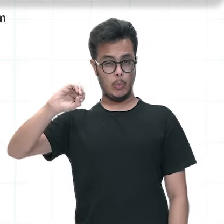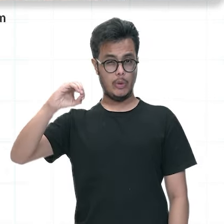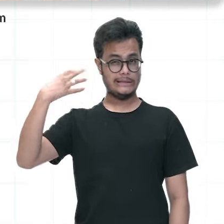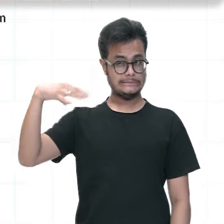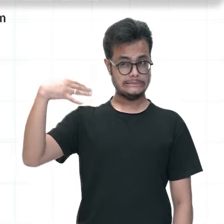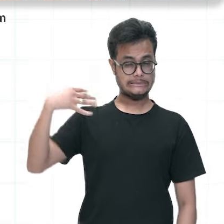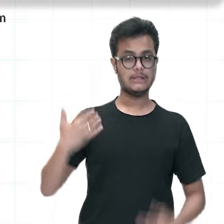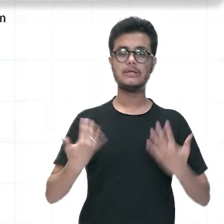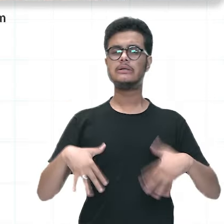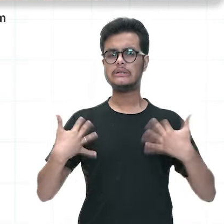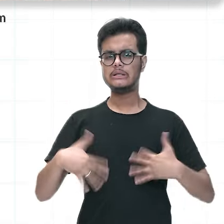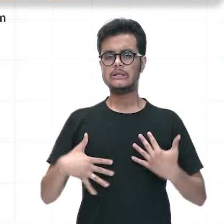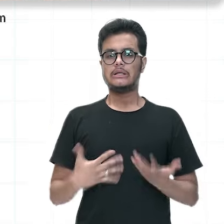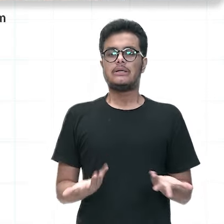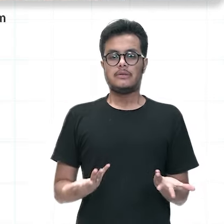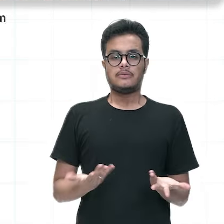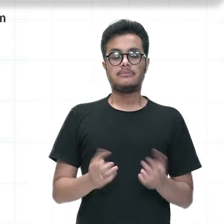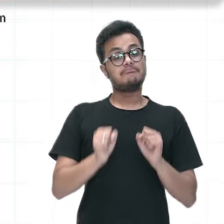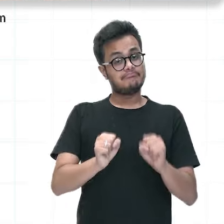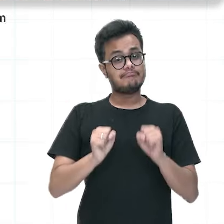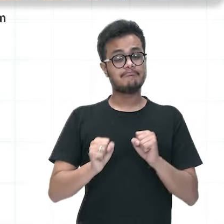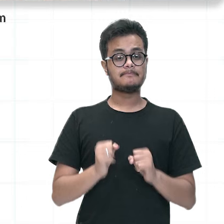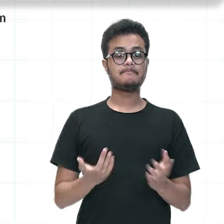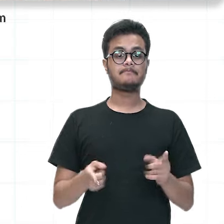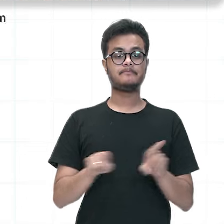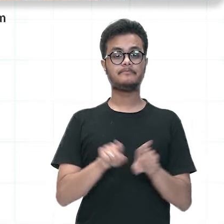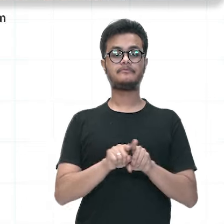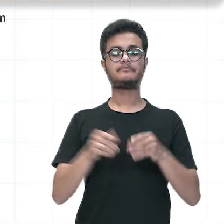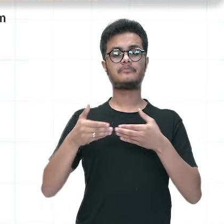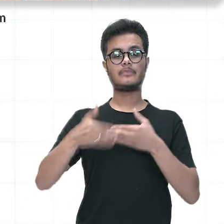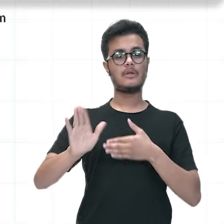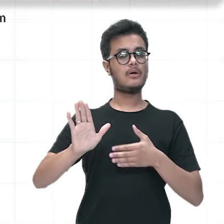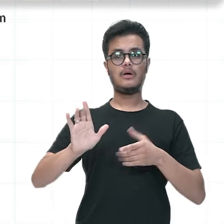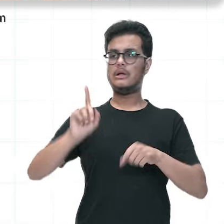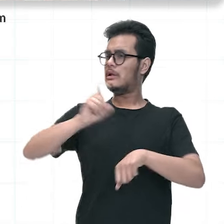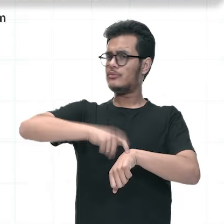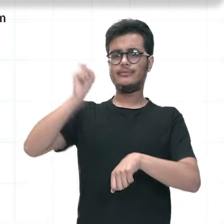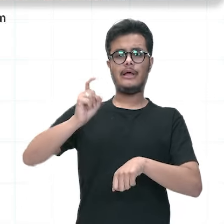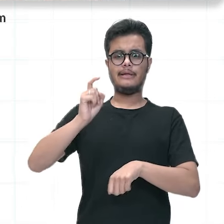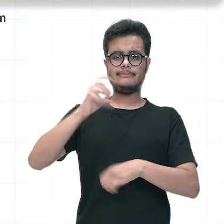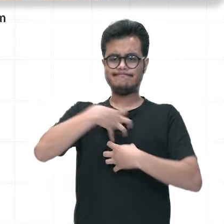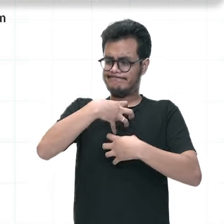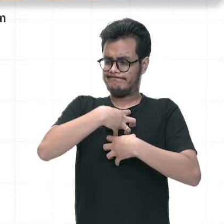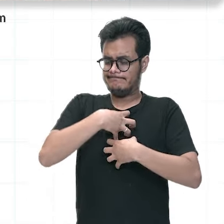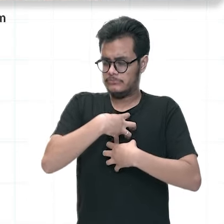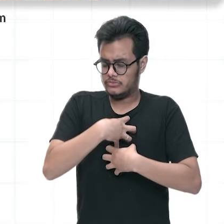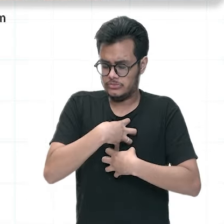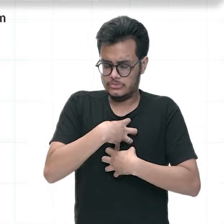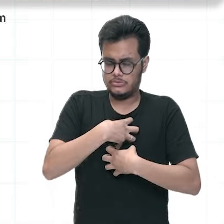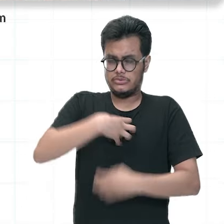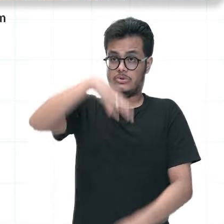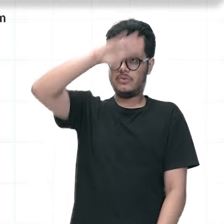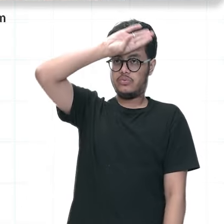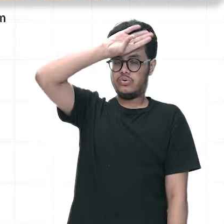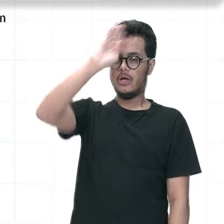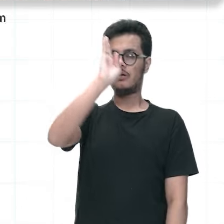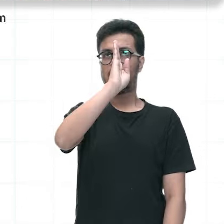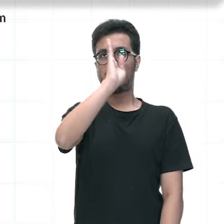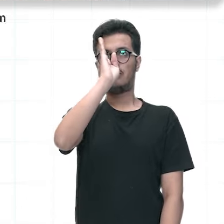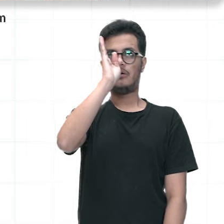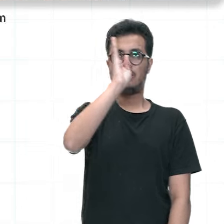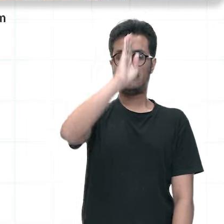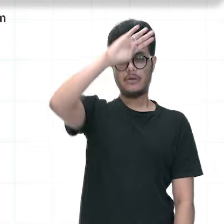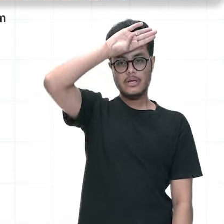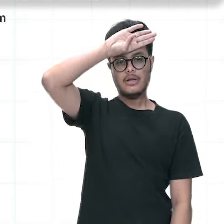39 ou 40 graus, né? E de um início abrupto, ou seja, de uma hora pra outra a pessoa começa a apresentar uma